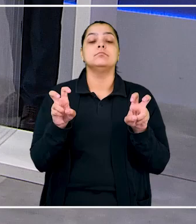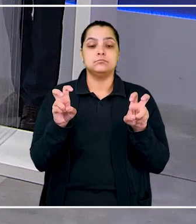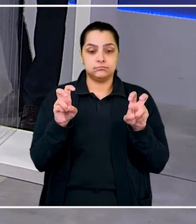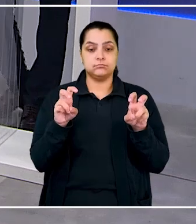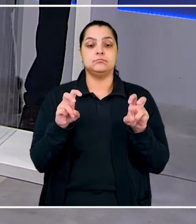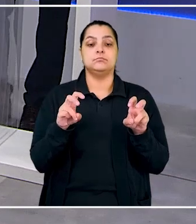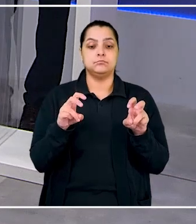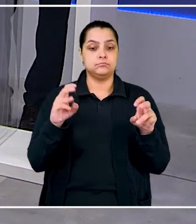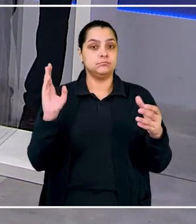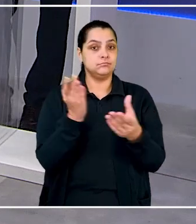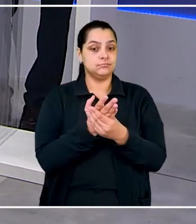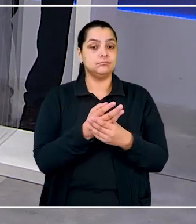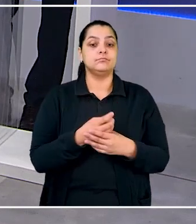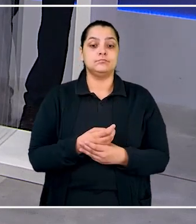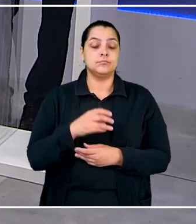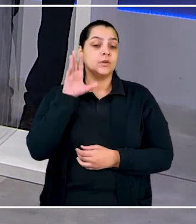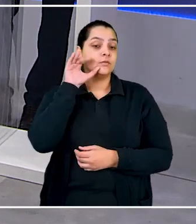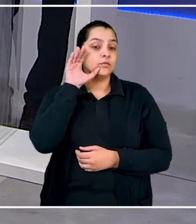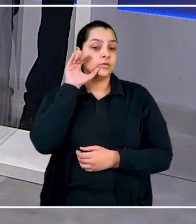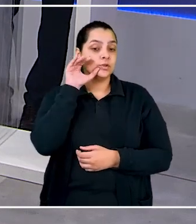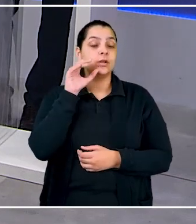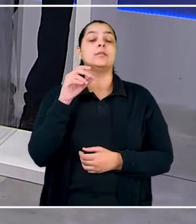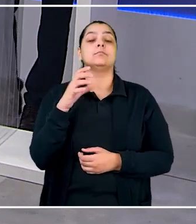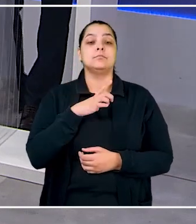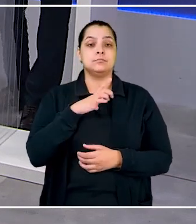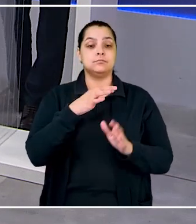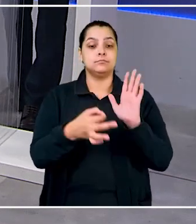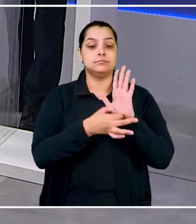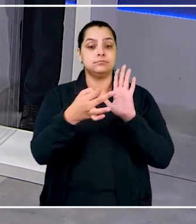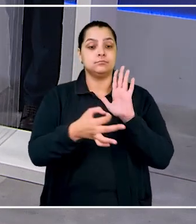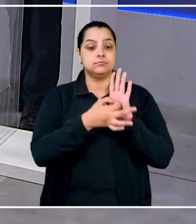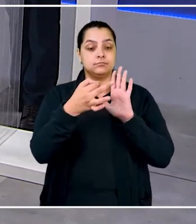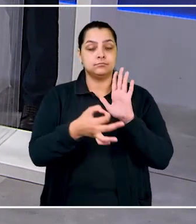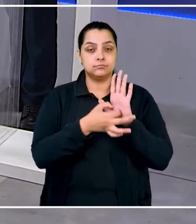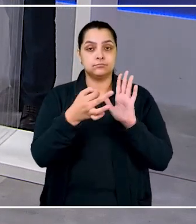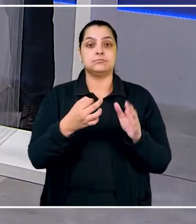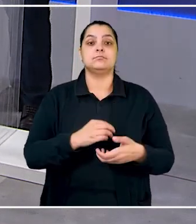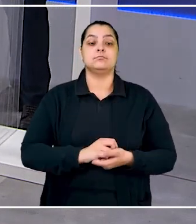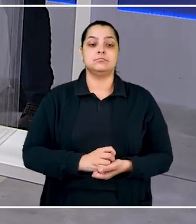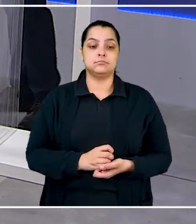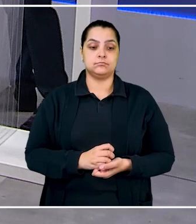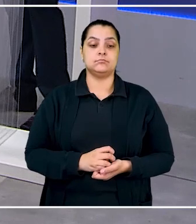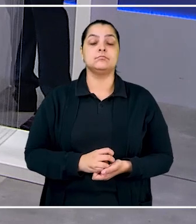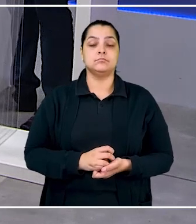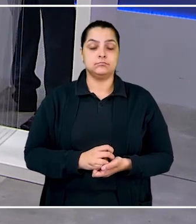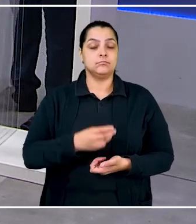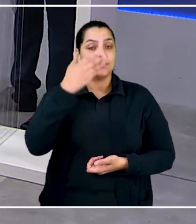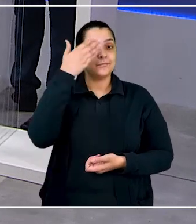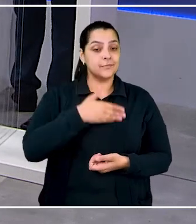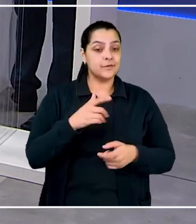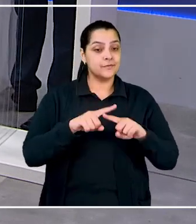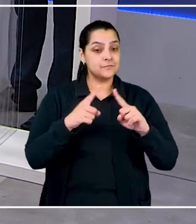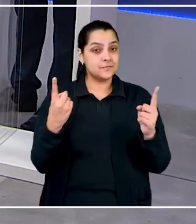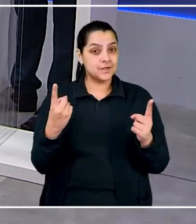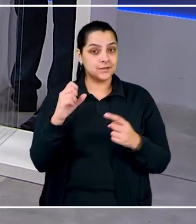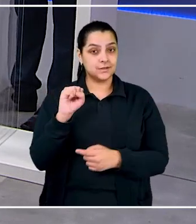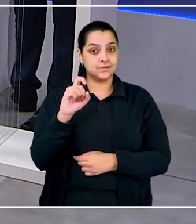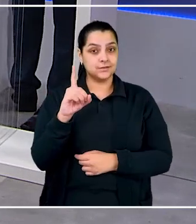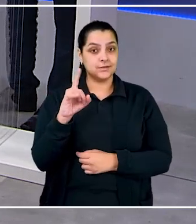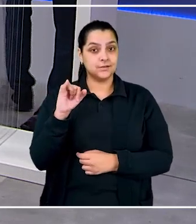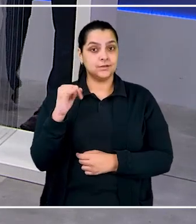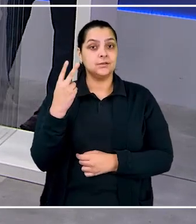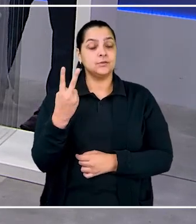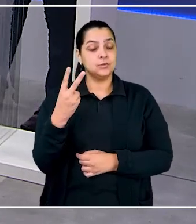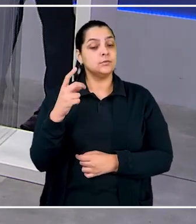procuração do representante processual. O empregado tentou argumentar que pesou mais a burocracia do que a prova nos autos, mas para a SDI